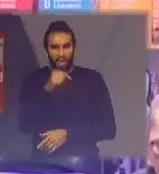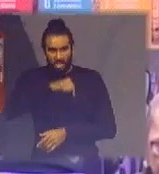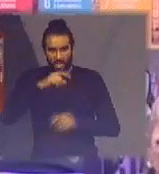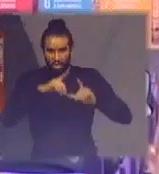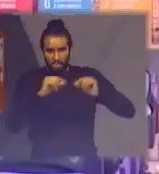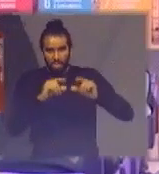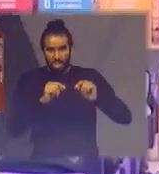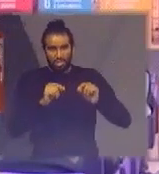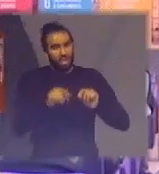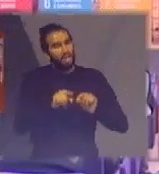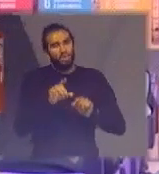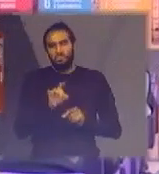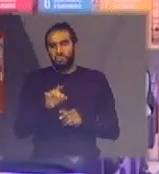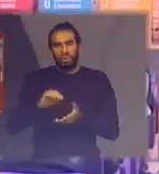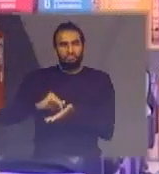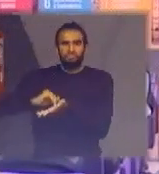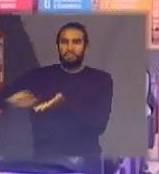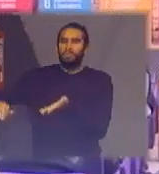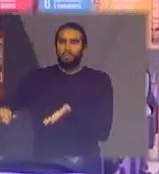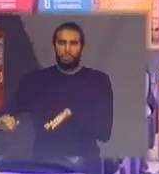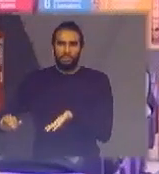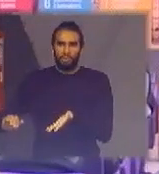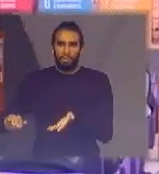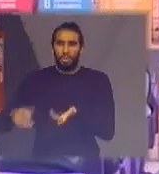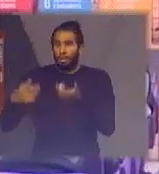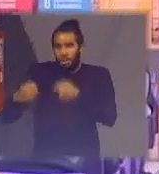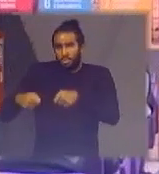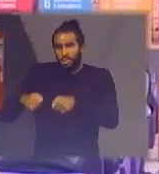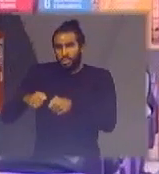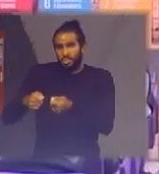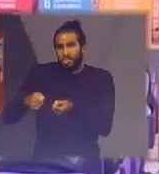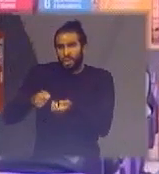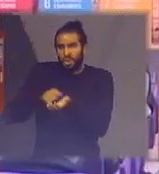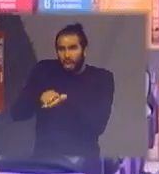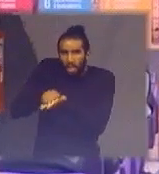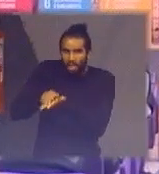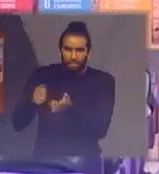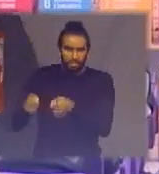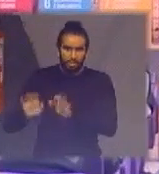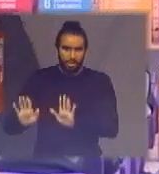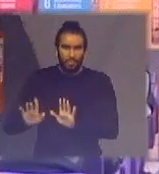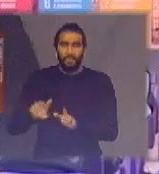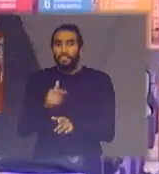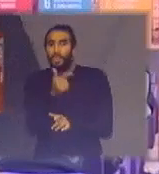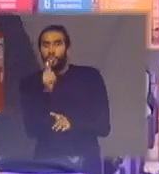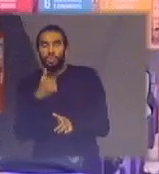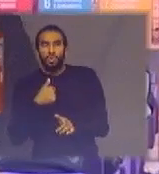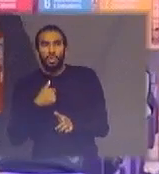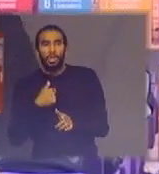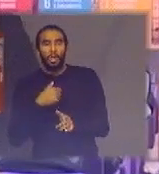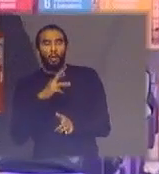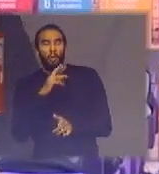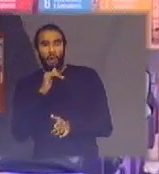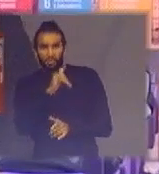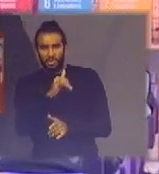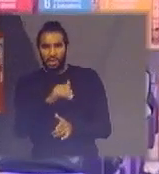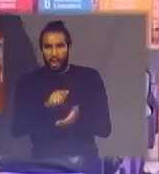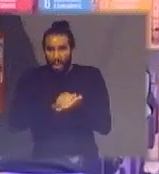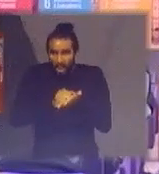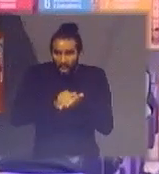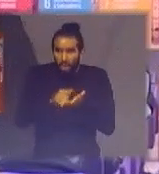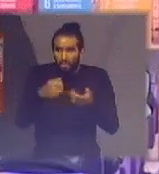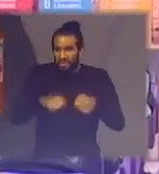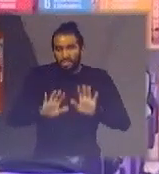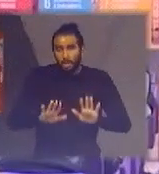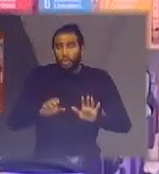ele vai ser considerado como rejeito e aí não precisa lavar as outras embalagens que são recicláveis eu não recomendo nunca lavar a não ser que você faça aquela